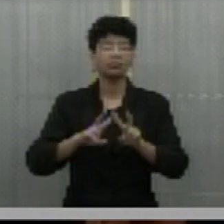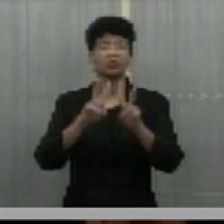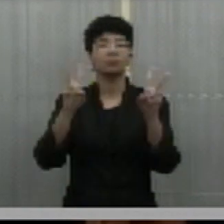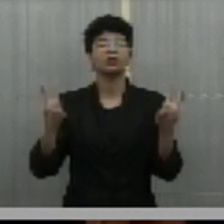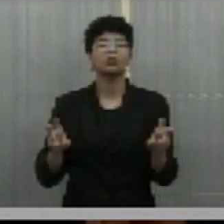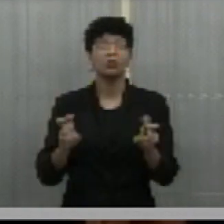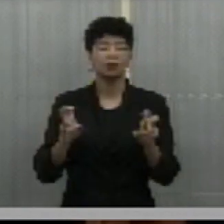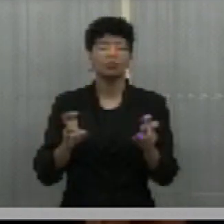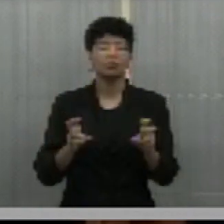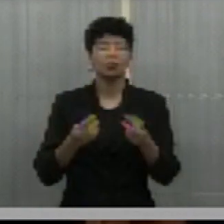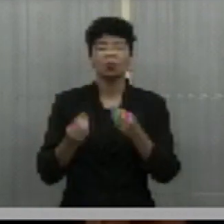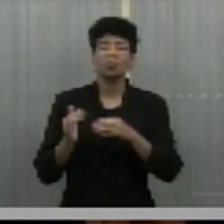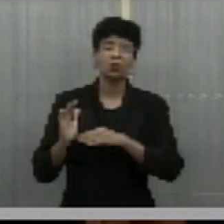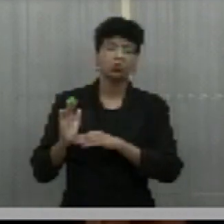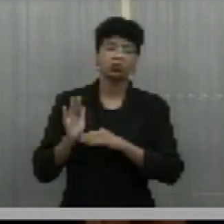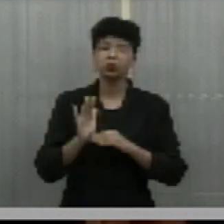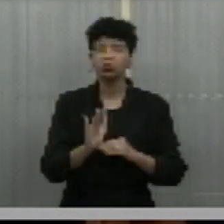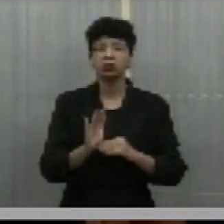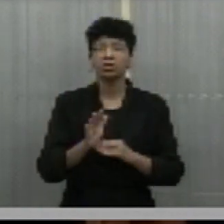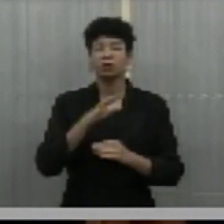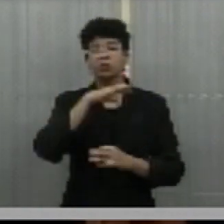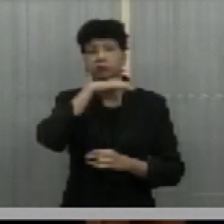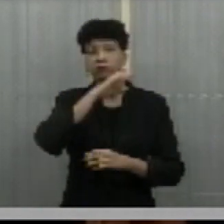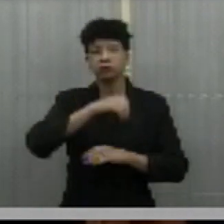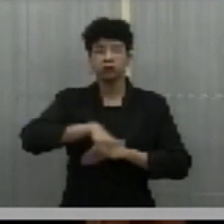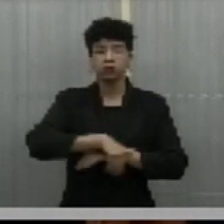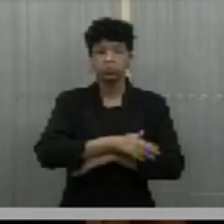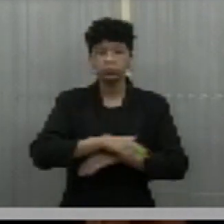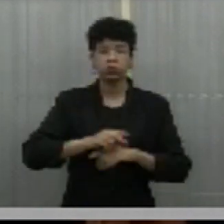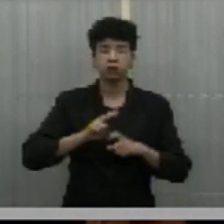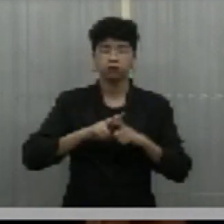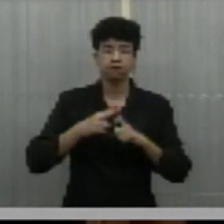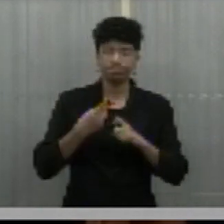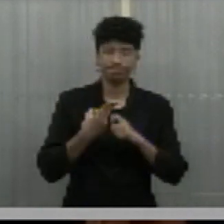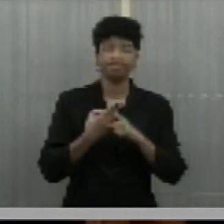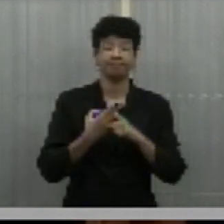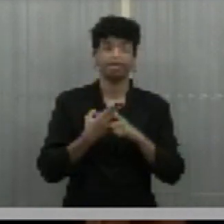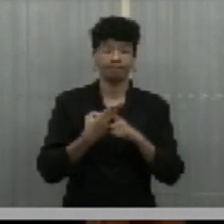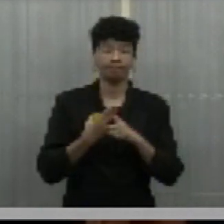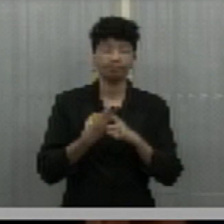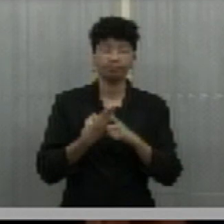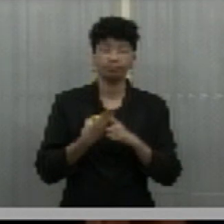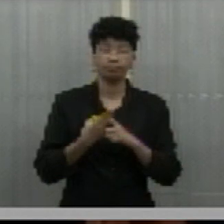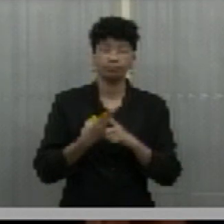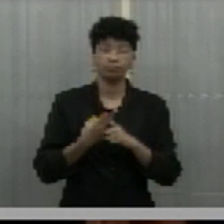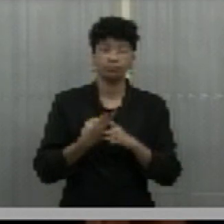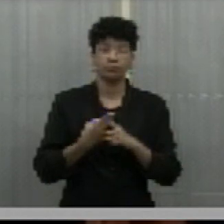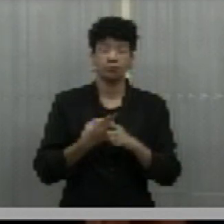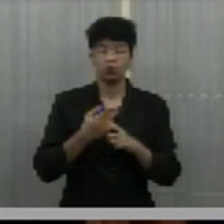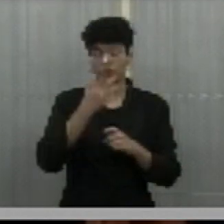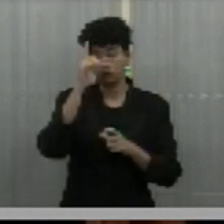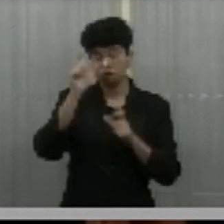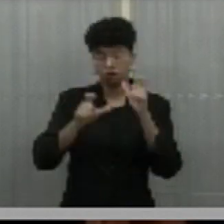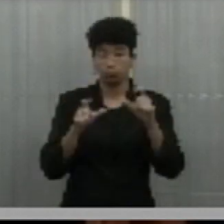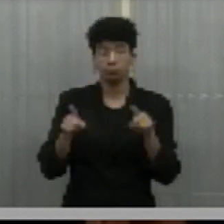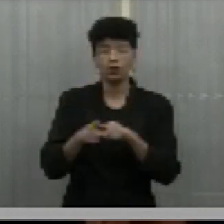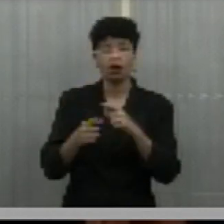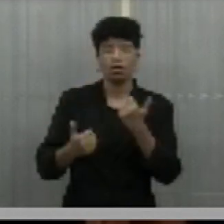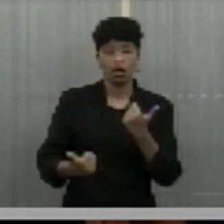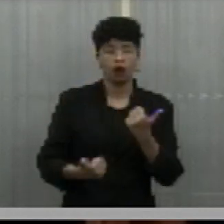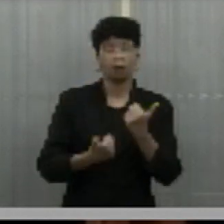de contribuir para os animais de rua. Doutor Hélio, deputado Doutor Hélio, que é um dos que abraça essa causa,